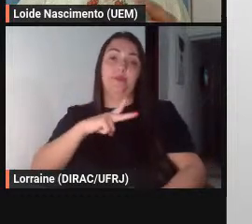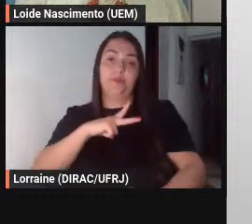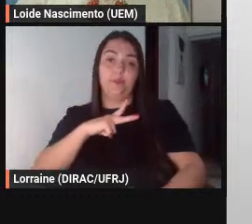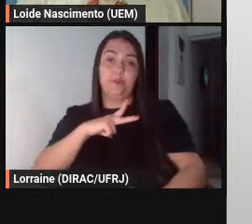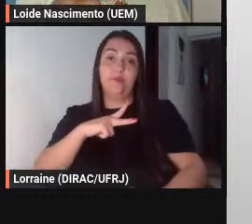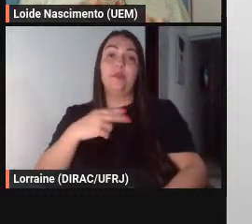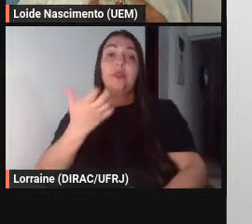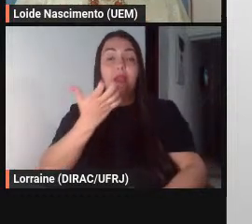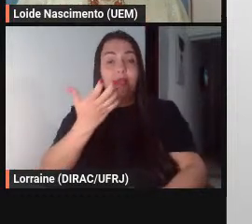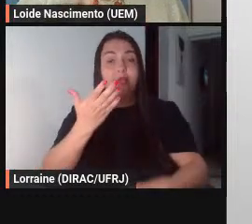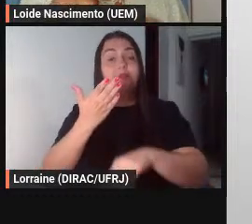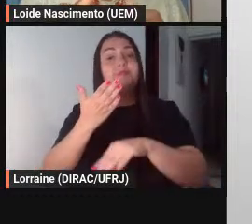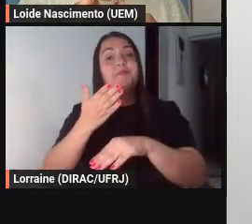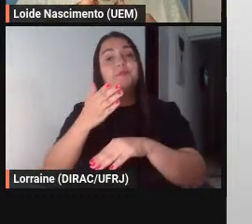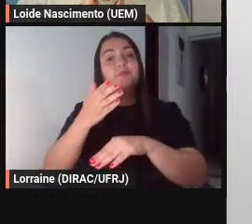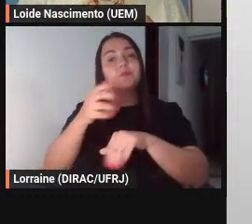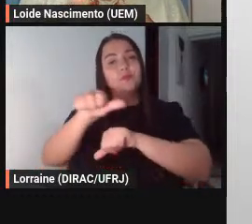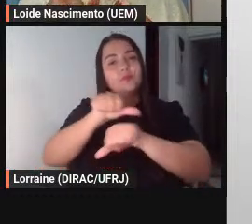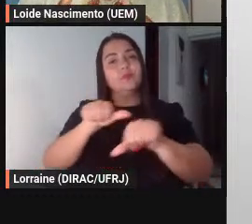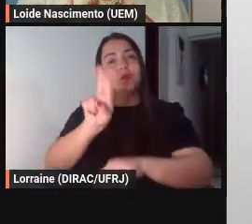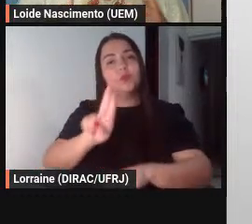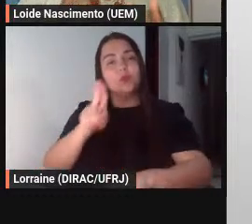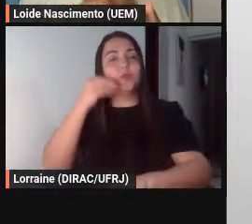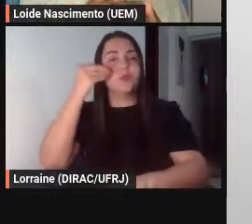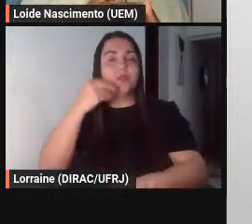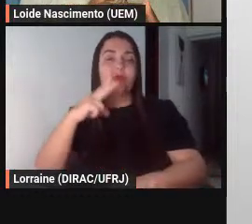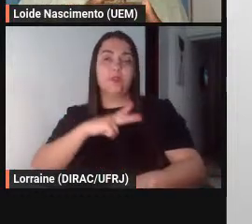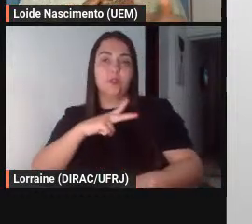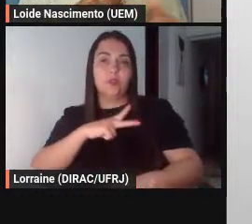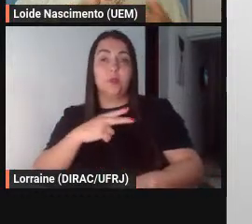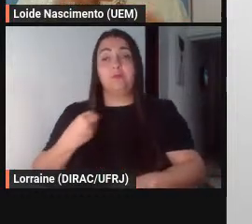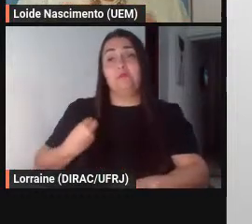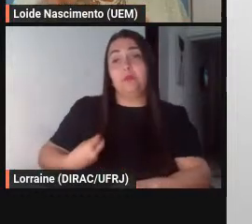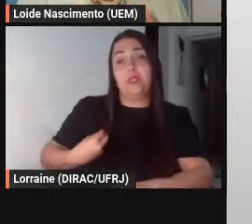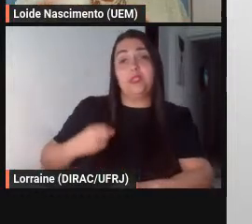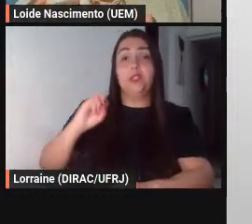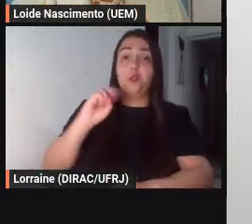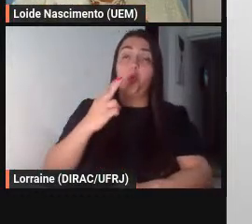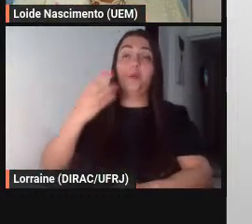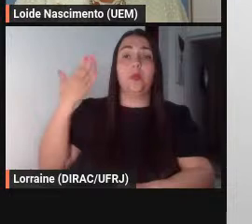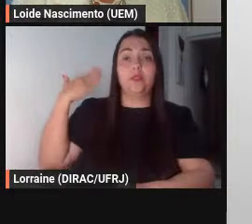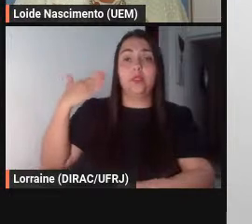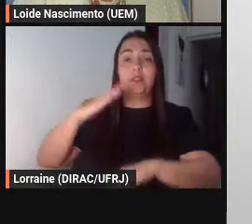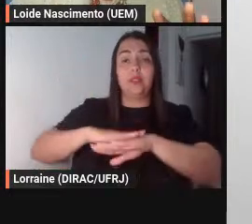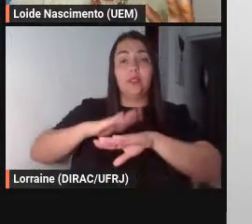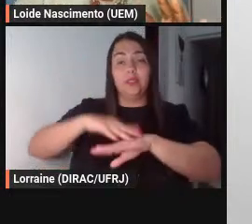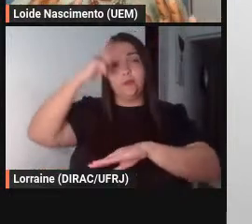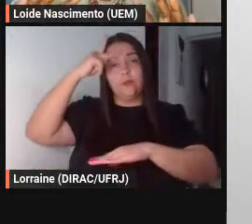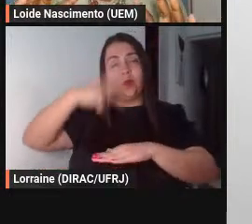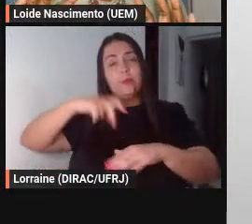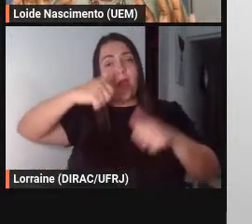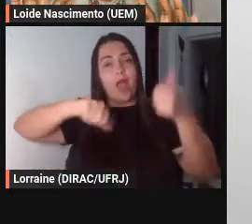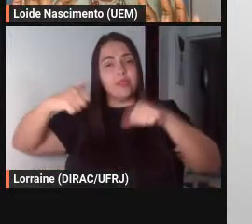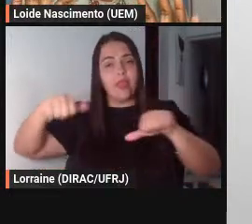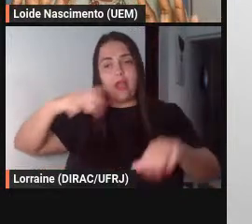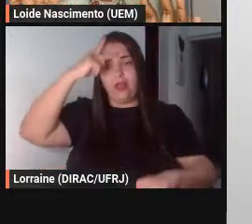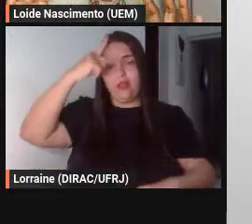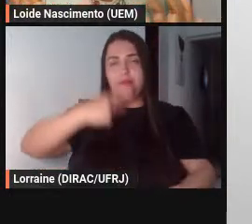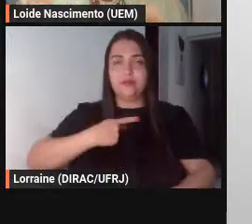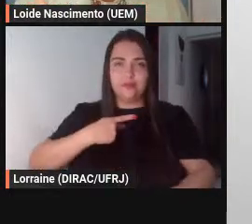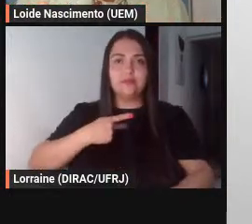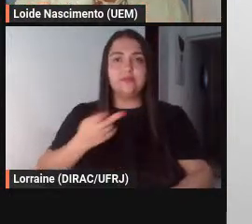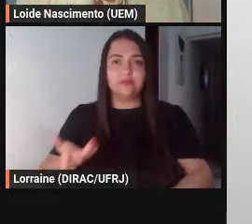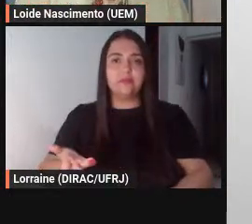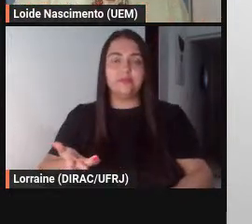aplicar essa fábula sua experiência pessoal do presente ou do passado e faz uma autoanálise então aqui está uma